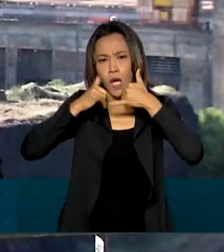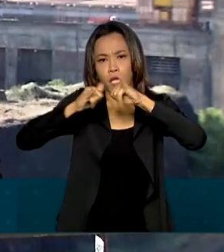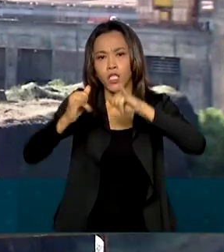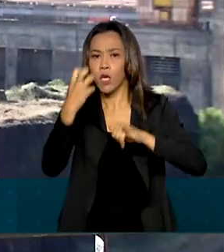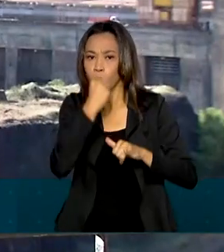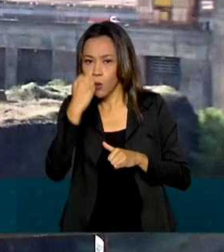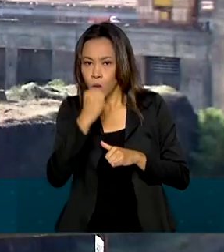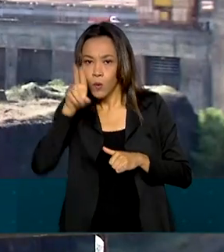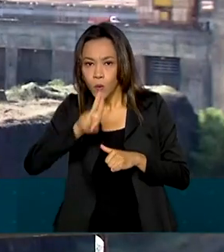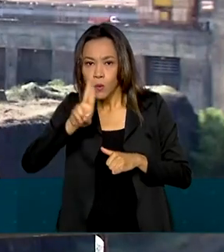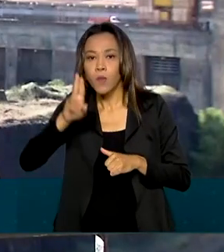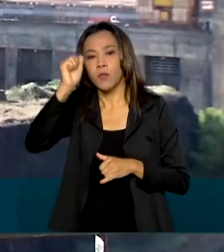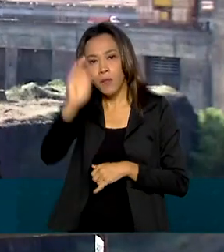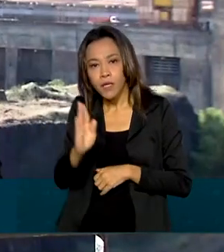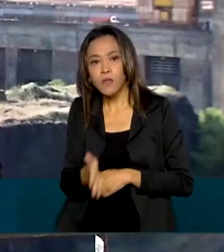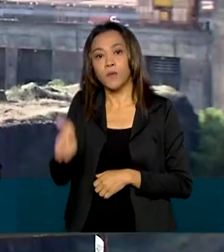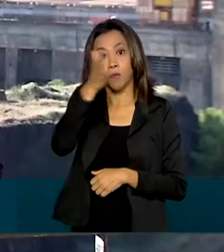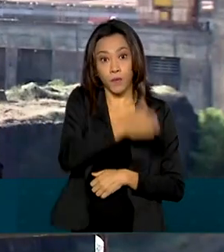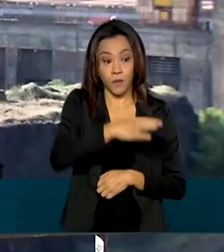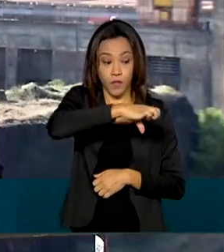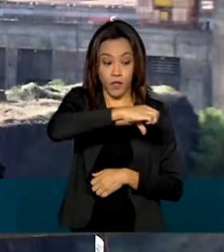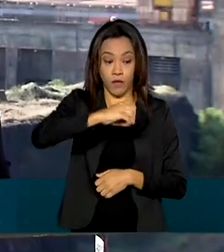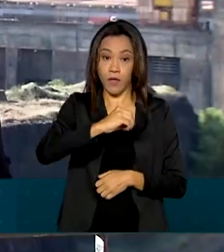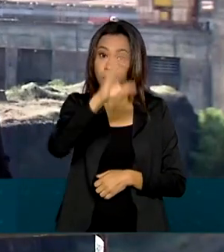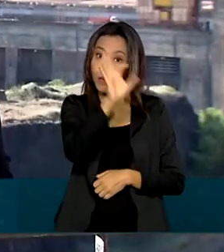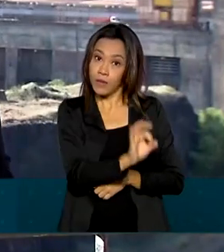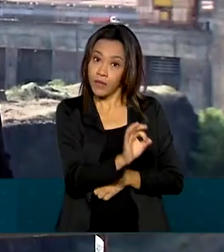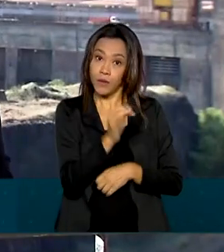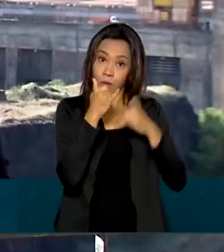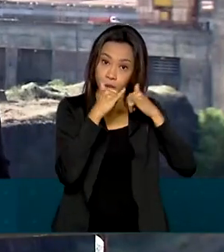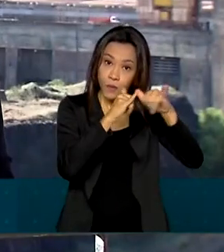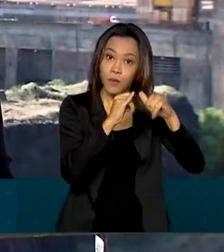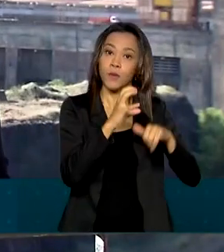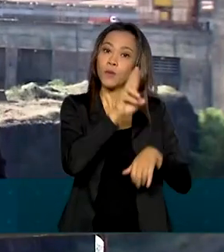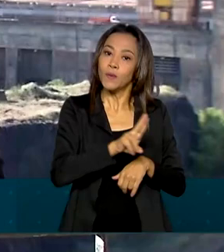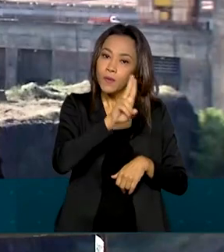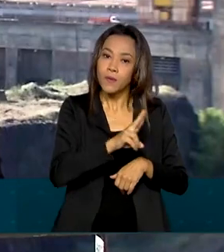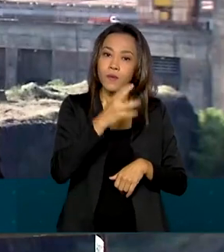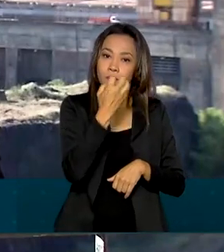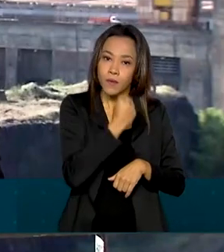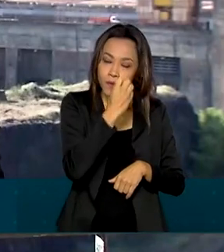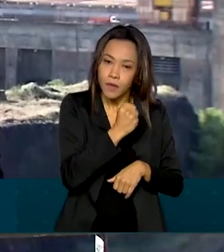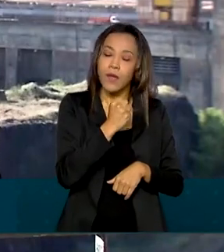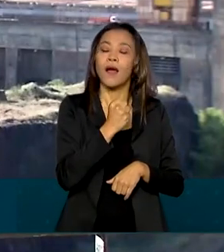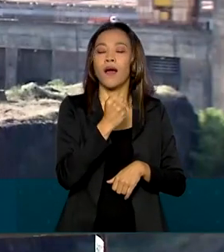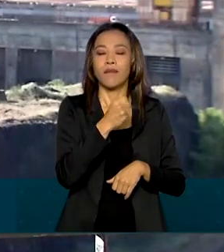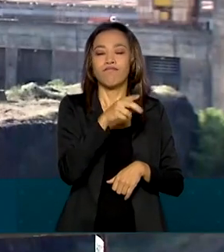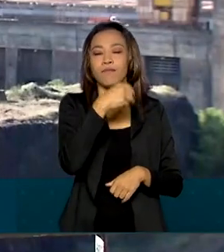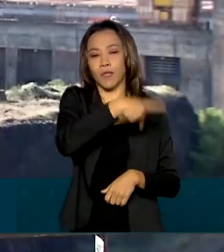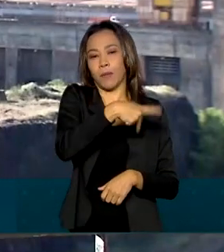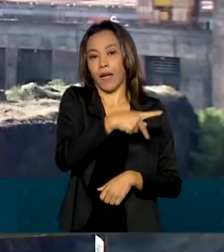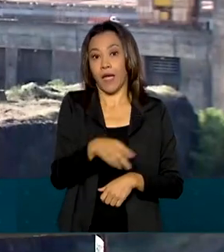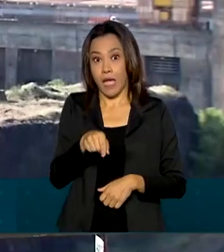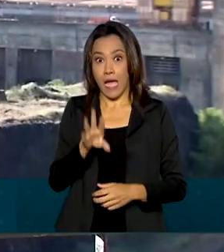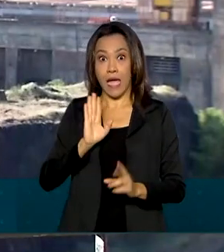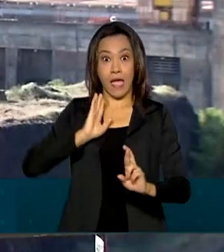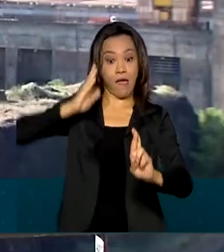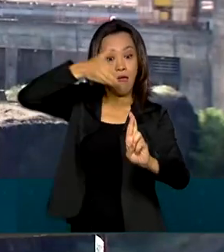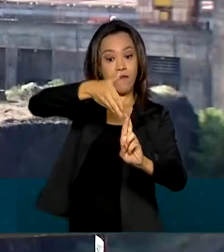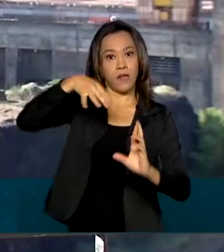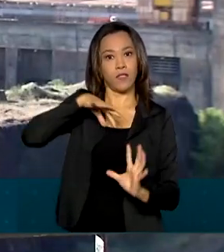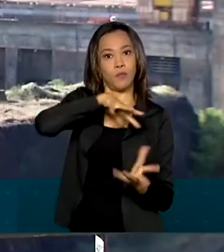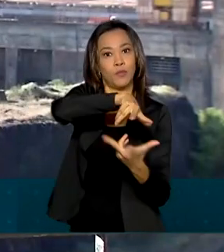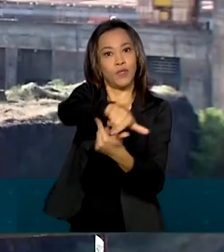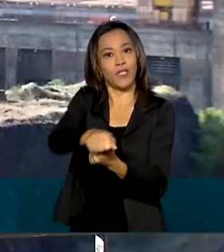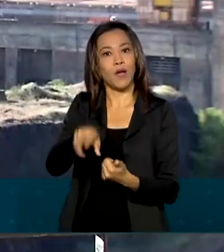Brasil e 90% da energia do Paraguai. Líder mundial na geração de energia limpa e renovável,